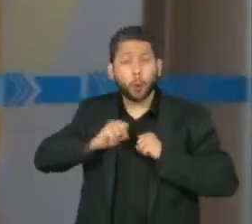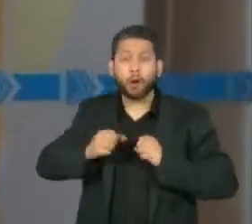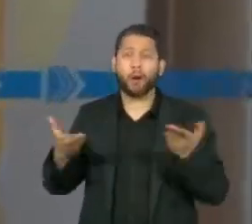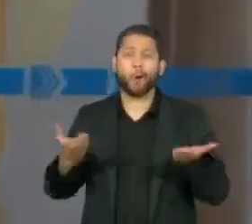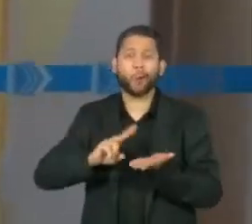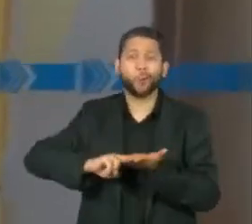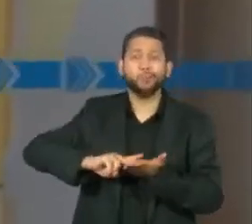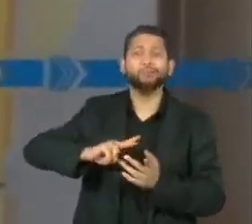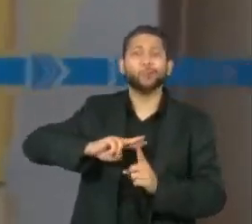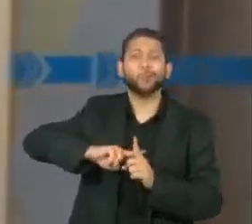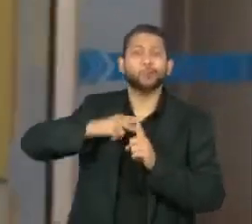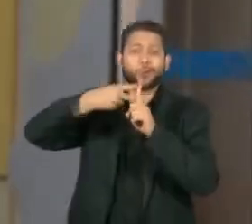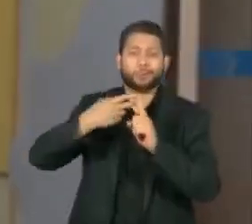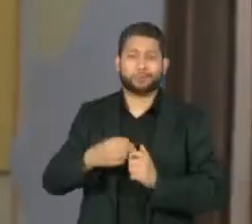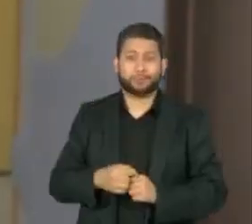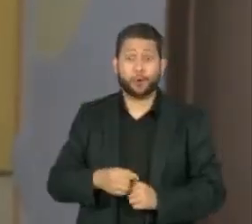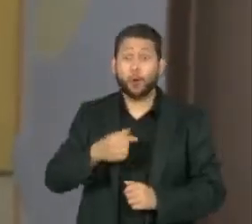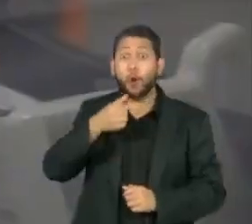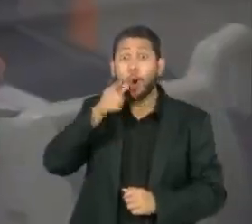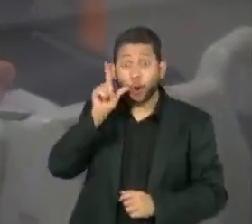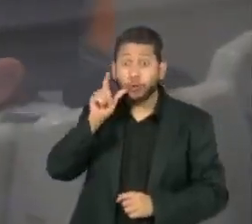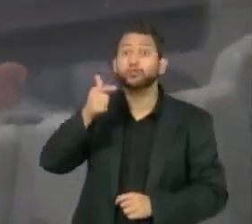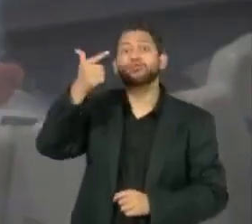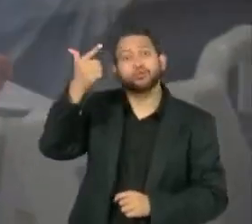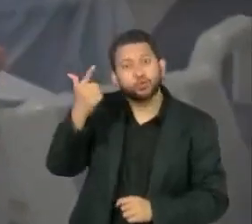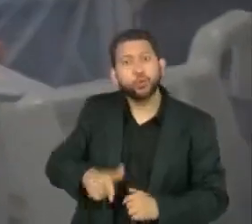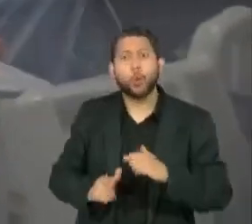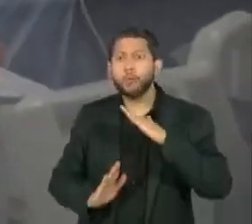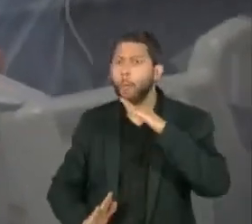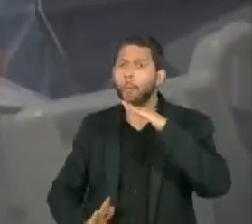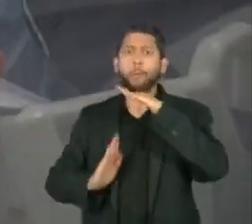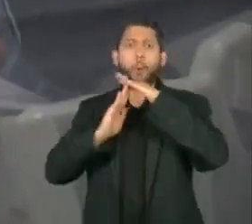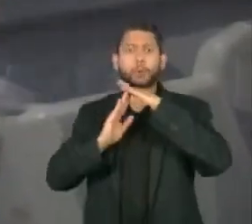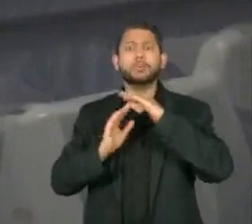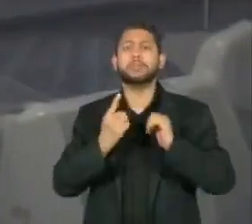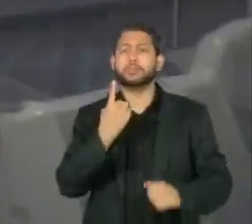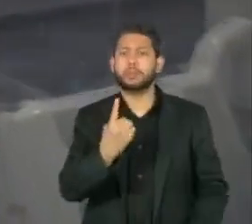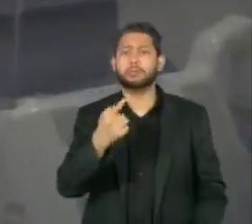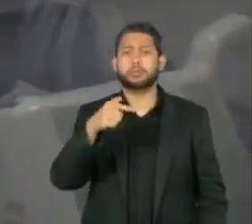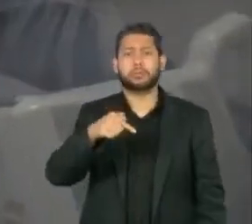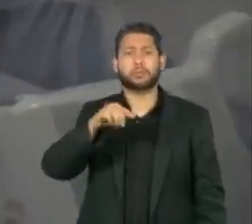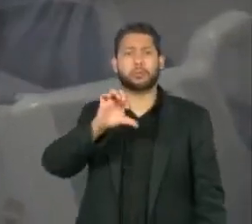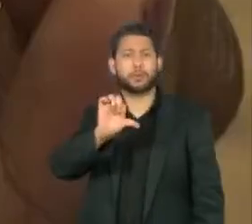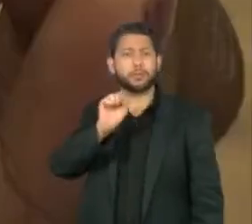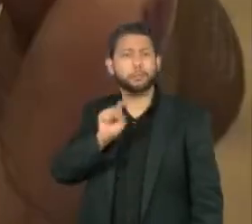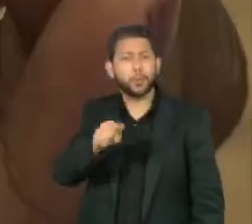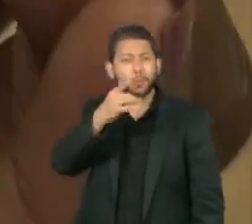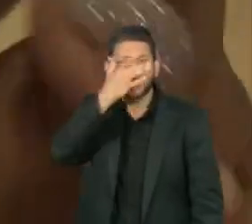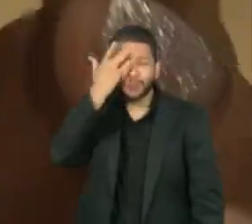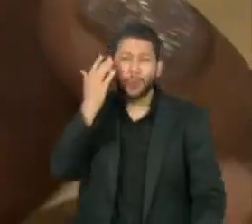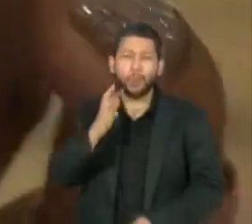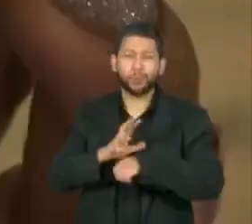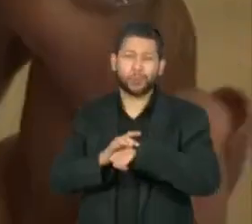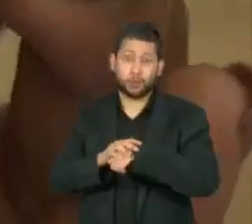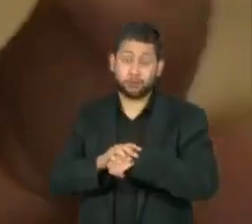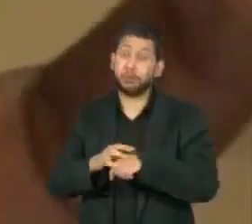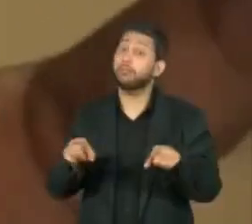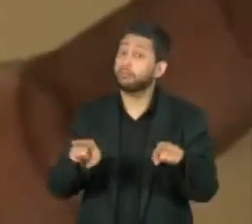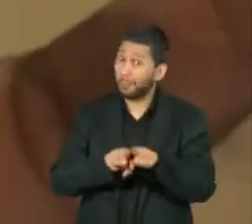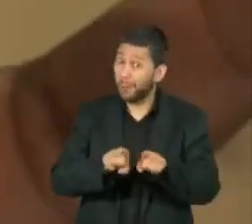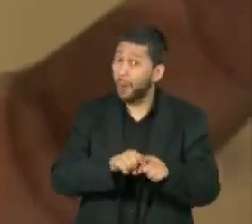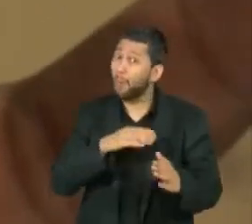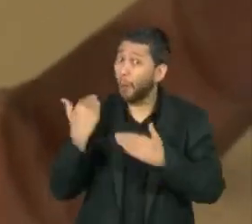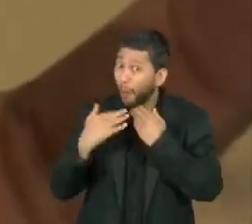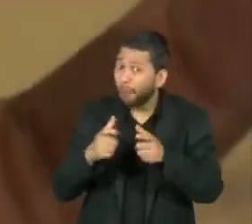recorde. Num único dia, foram mais de 179 mil doentes. Aumentaram também as mortes,